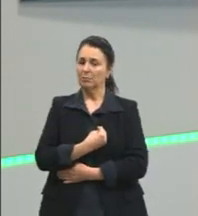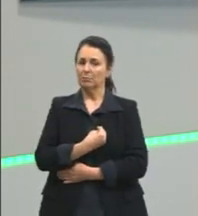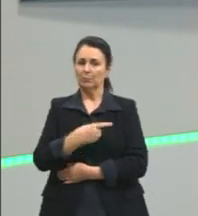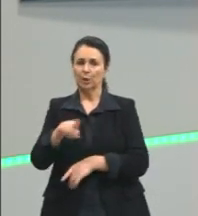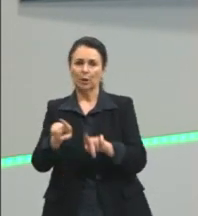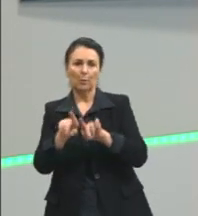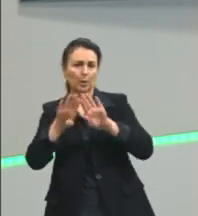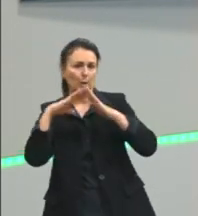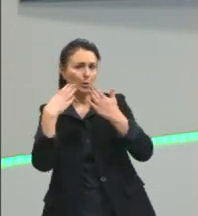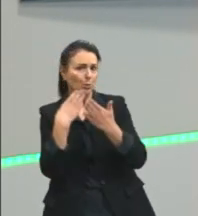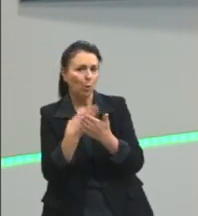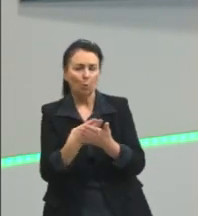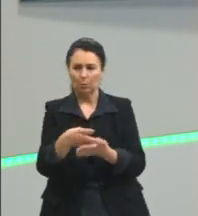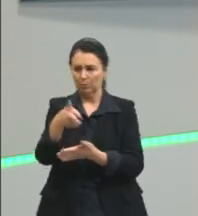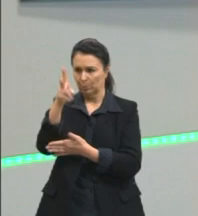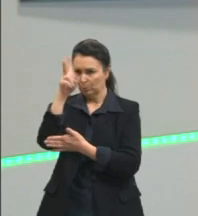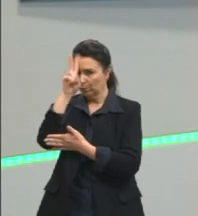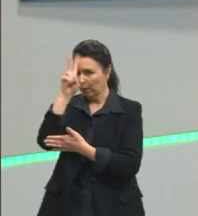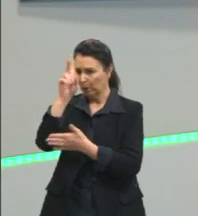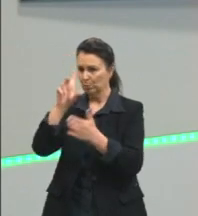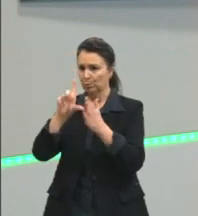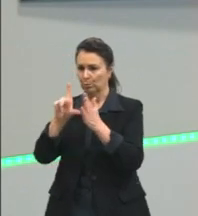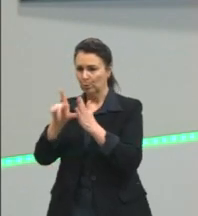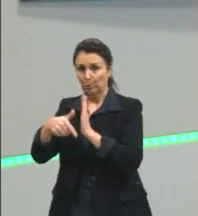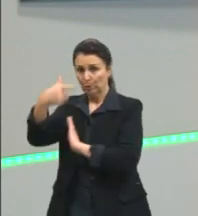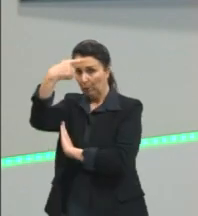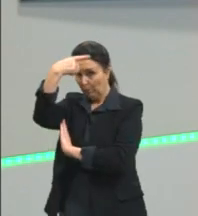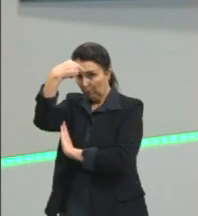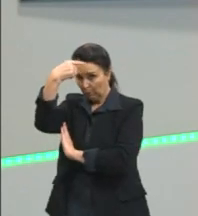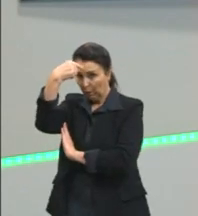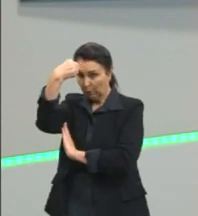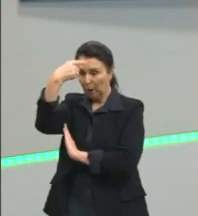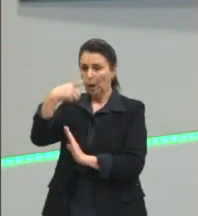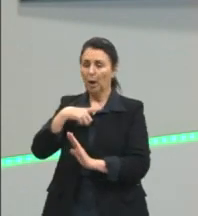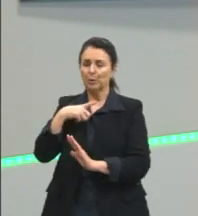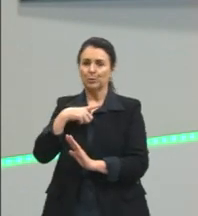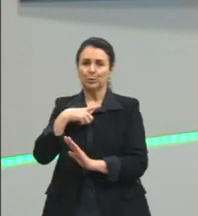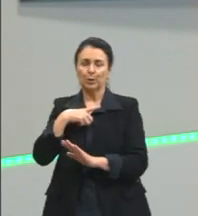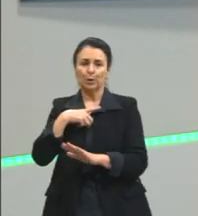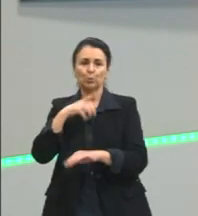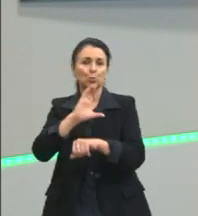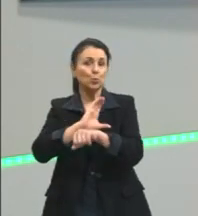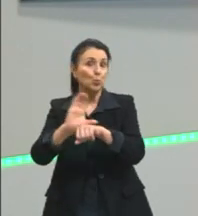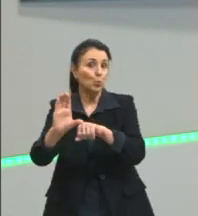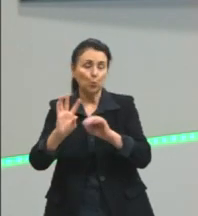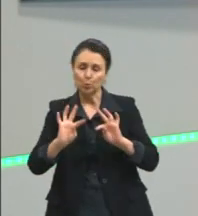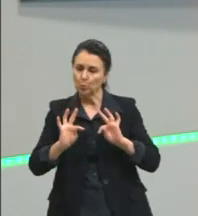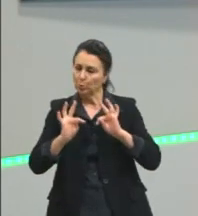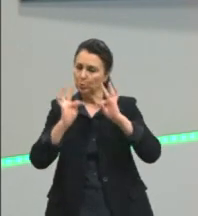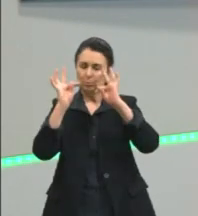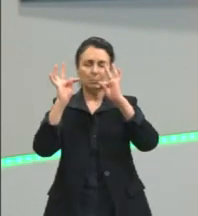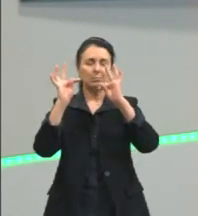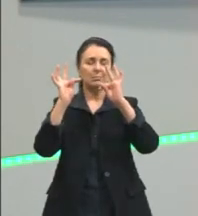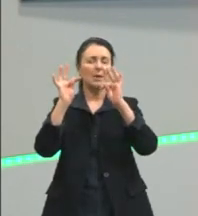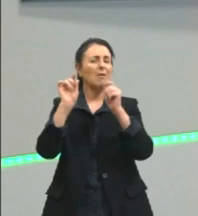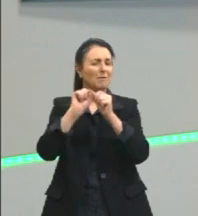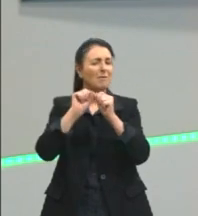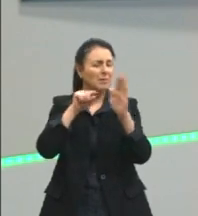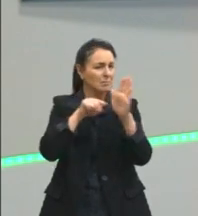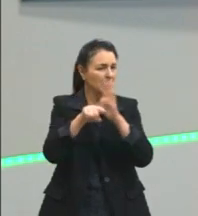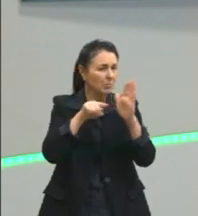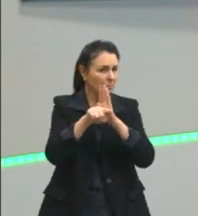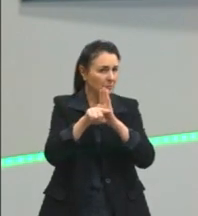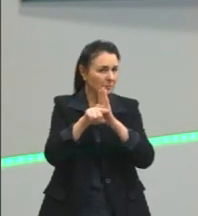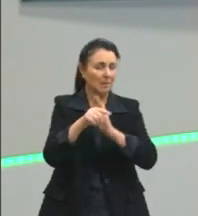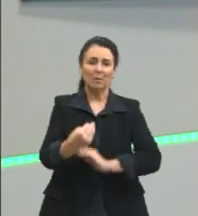de vocês, seja no ensino médio, seja posteriormente numa faculdade, num curso técnico. Se questionem. E isso não